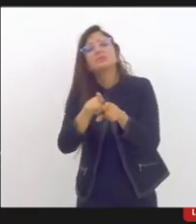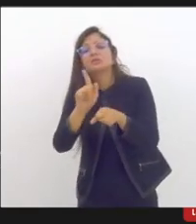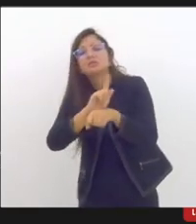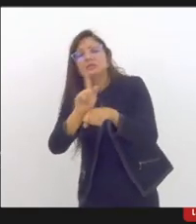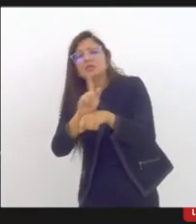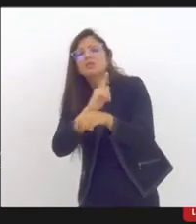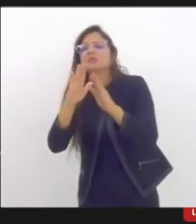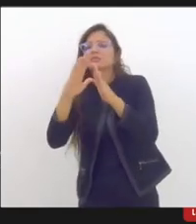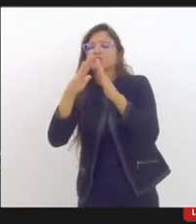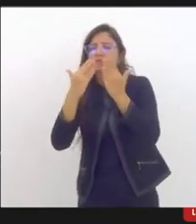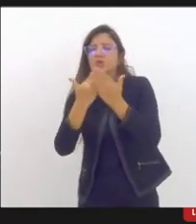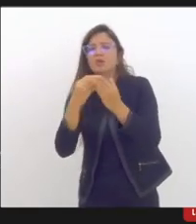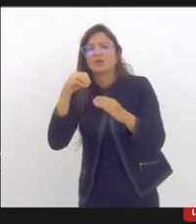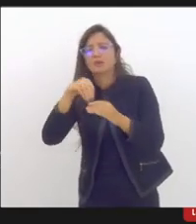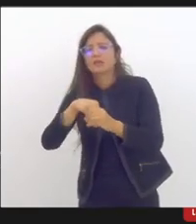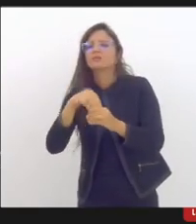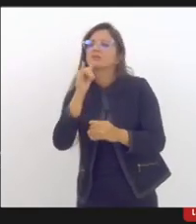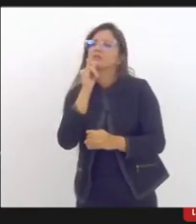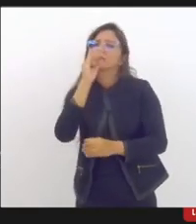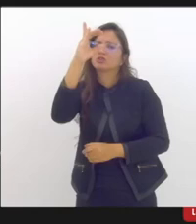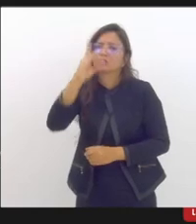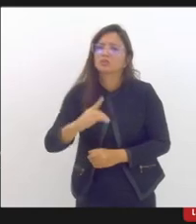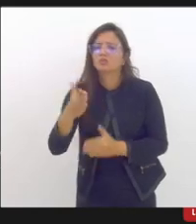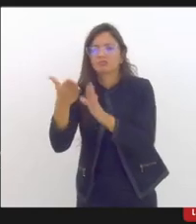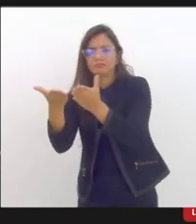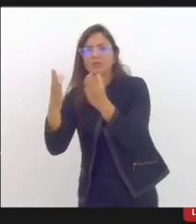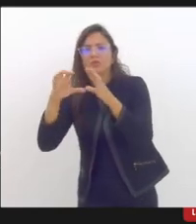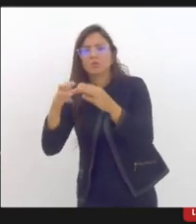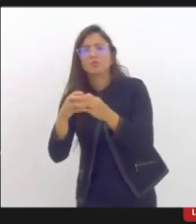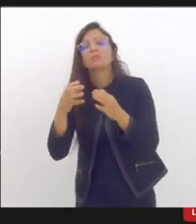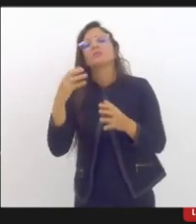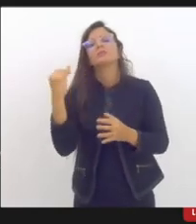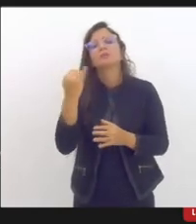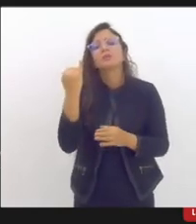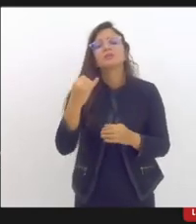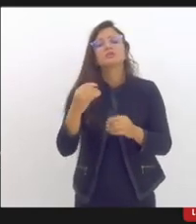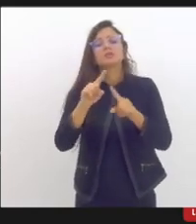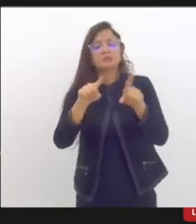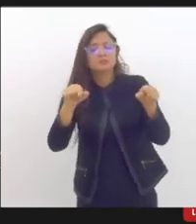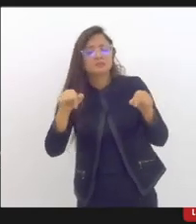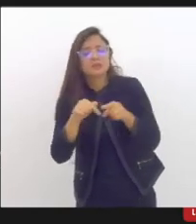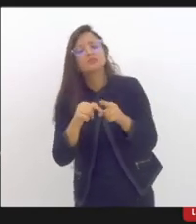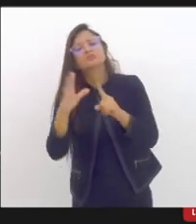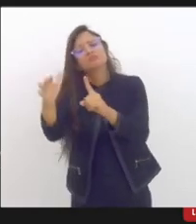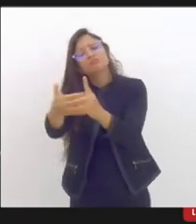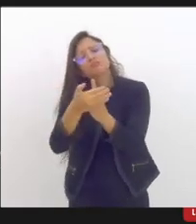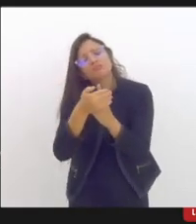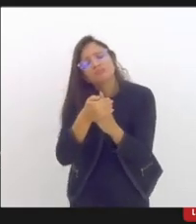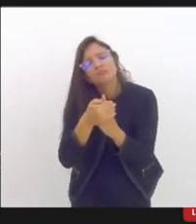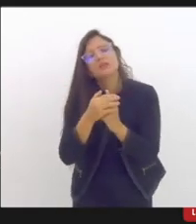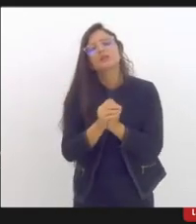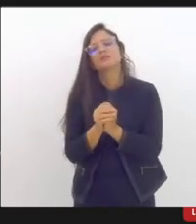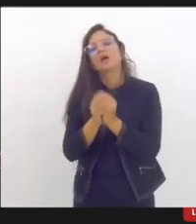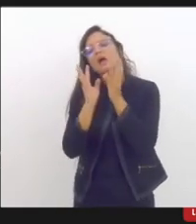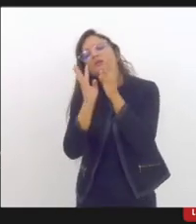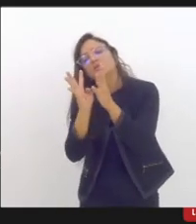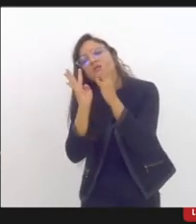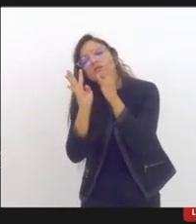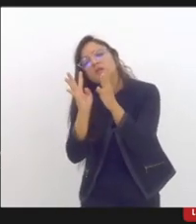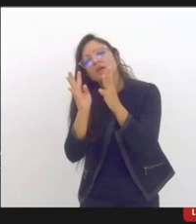Na importância de construção de espaços de acolhimento, de espaços de escuta, né? Entendendo que